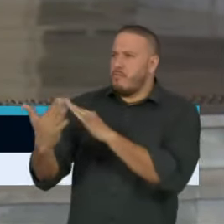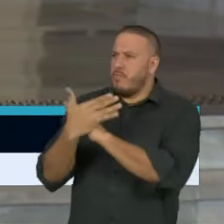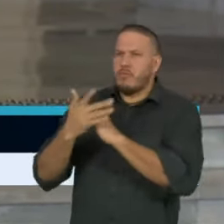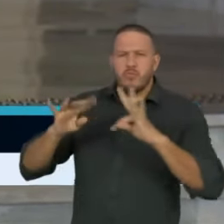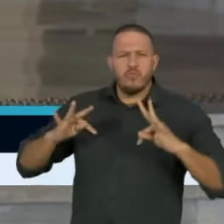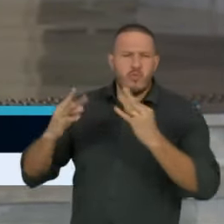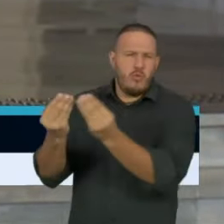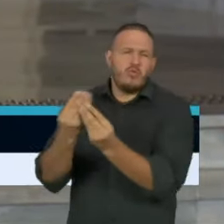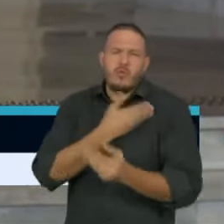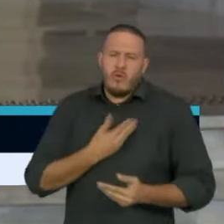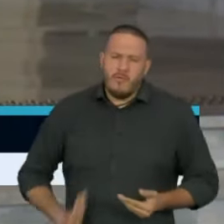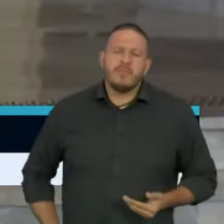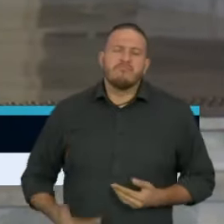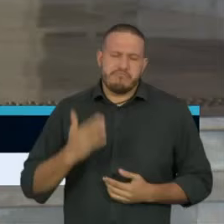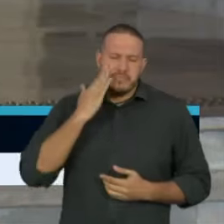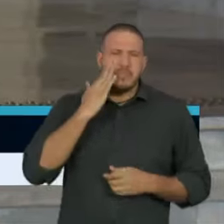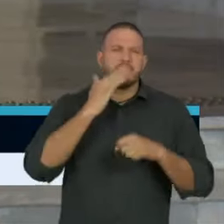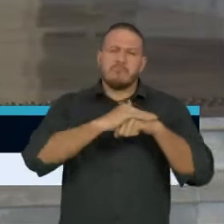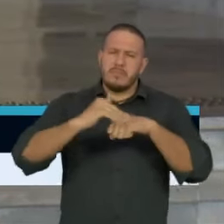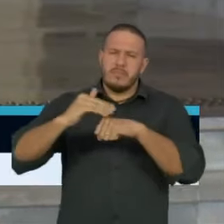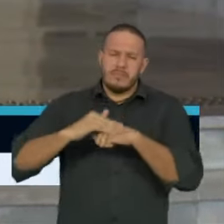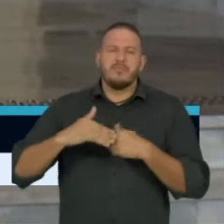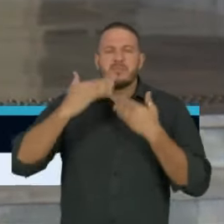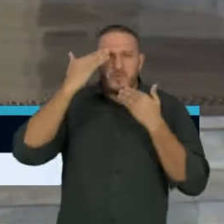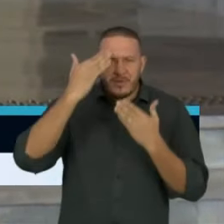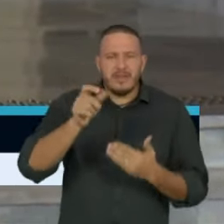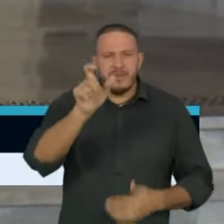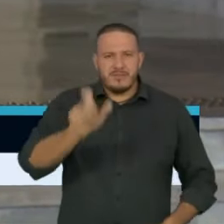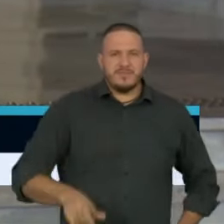um carinho por mim, que eu nunca vi igual. Muito obrigado.